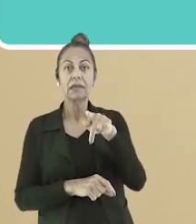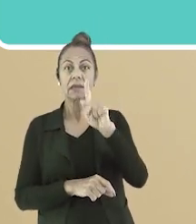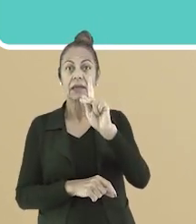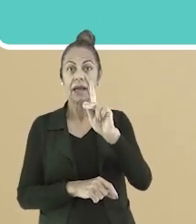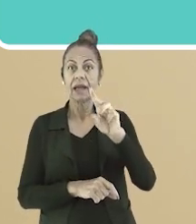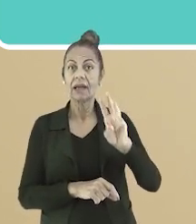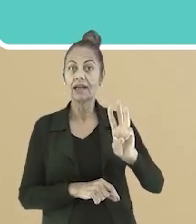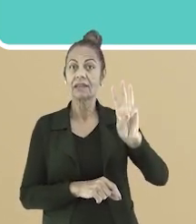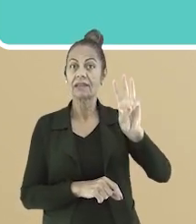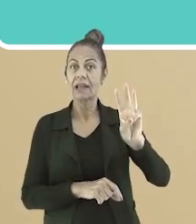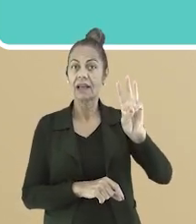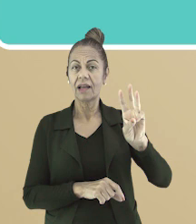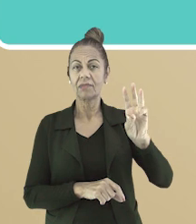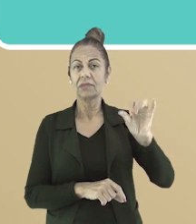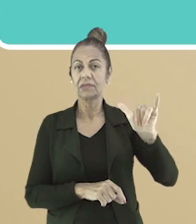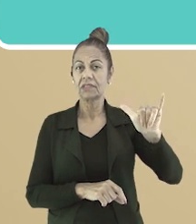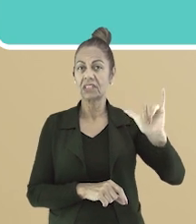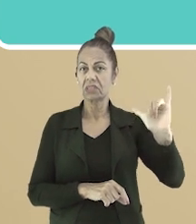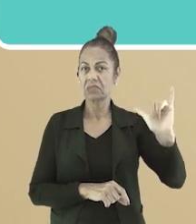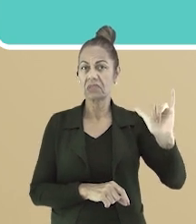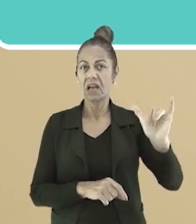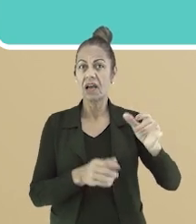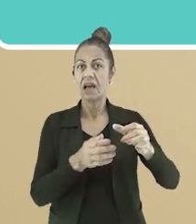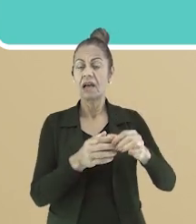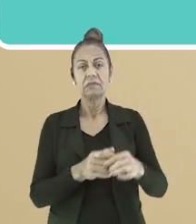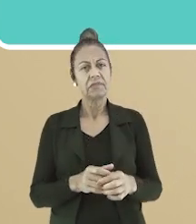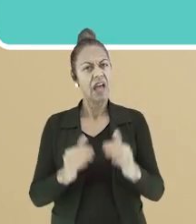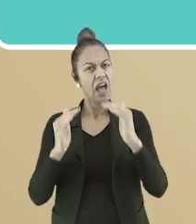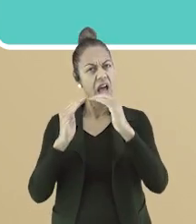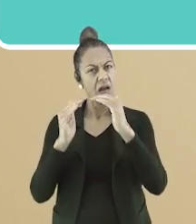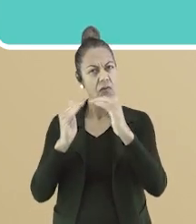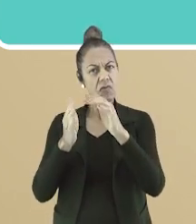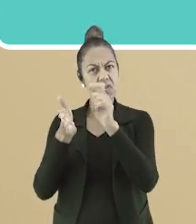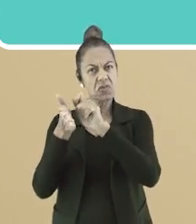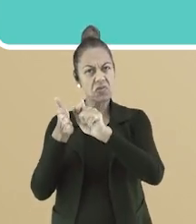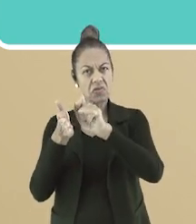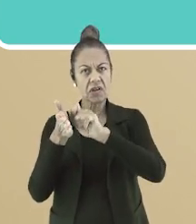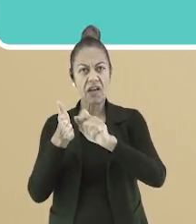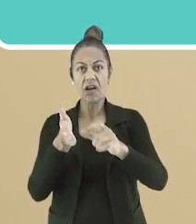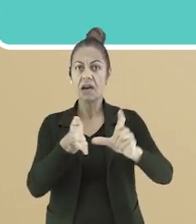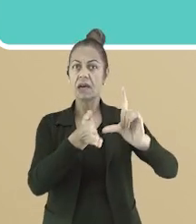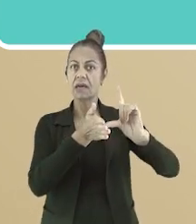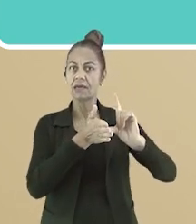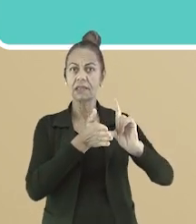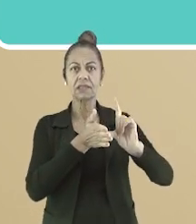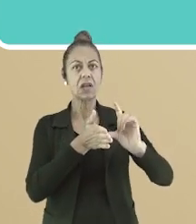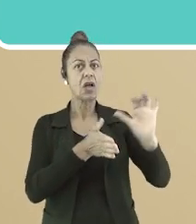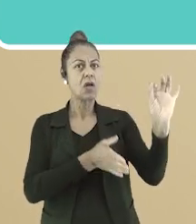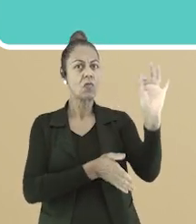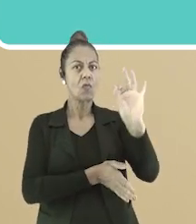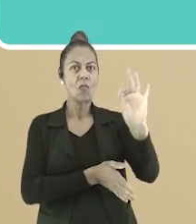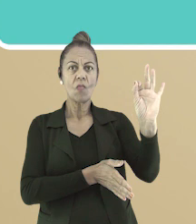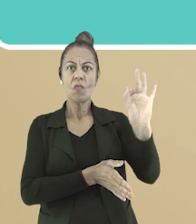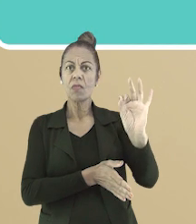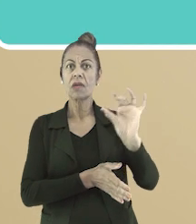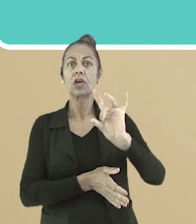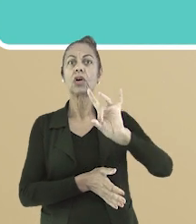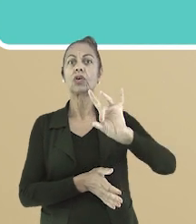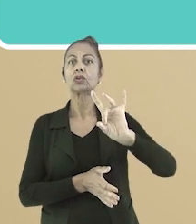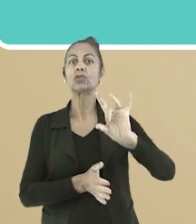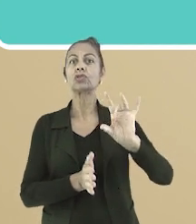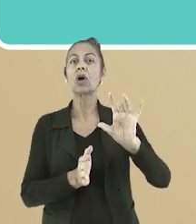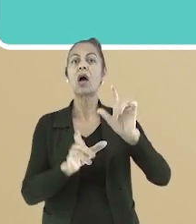Estudantes, essas letras não existiam no alfabeto. Antes do novo acordo ortográfico, o alfabeto tinha 23